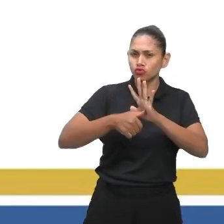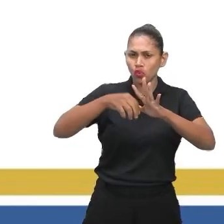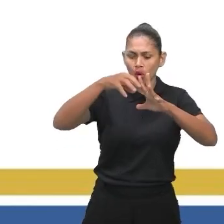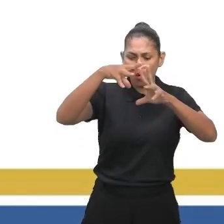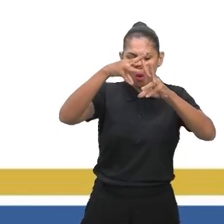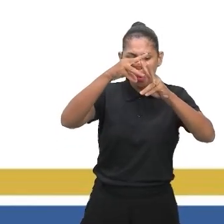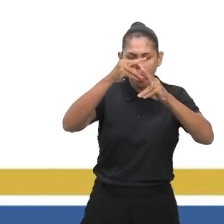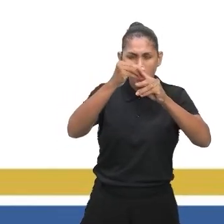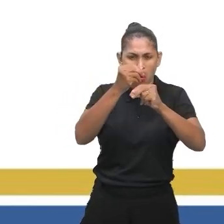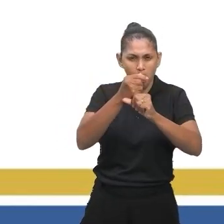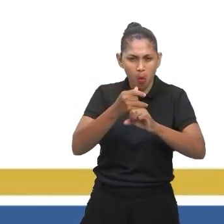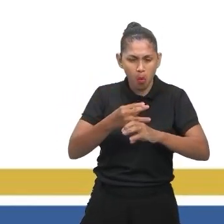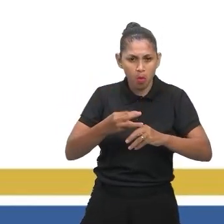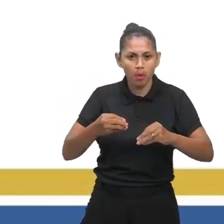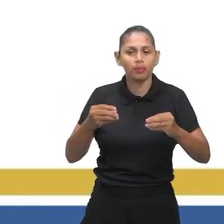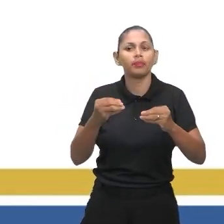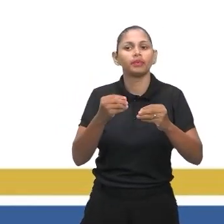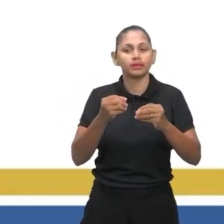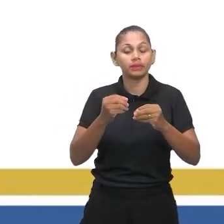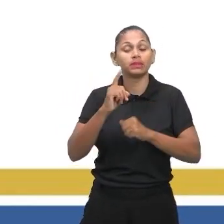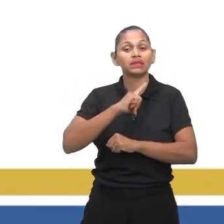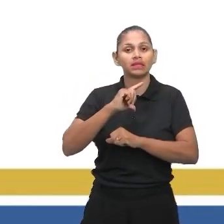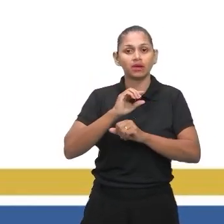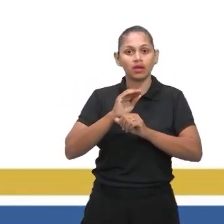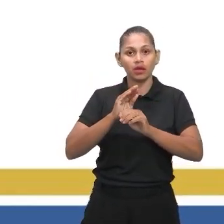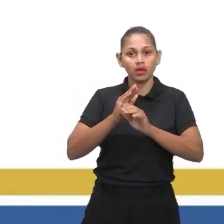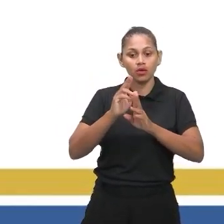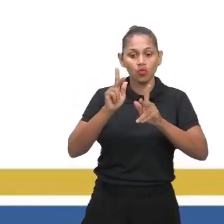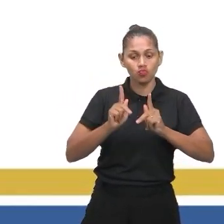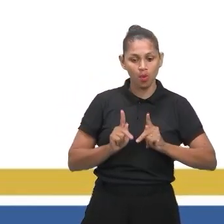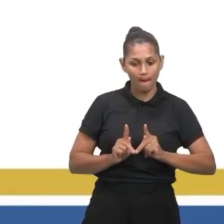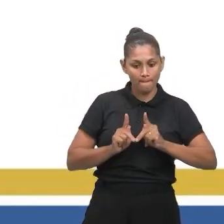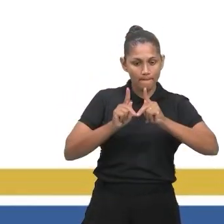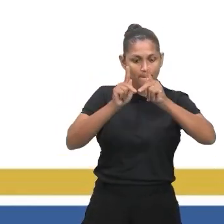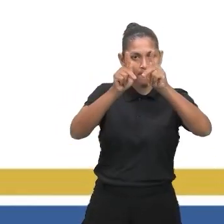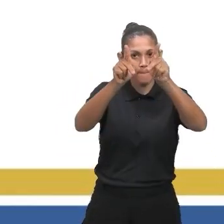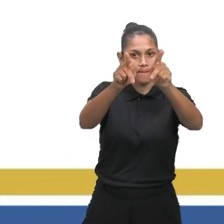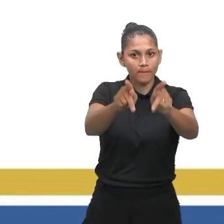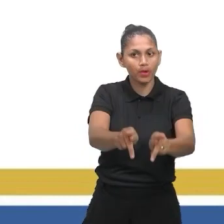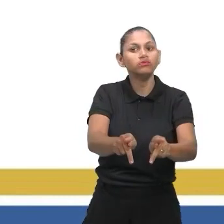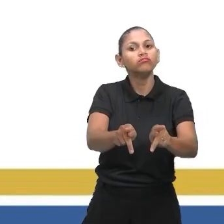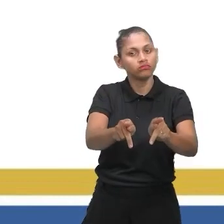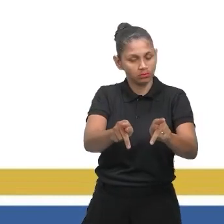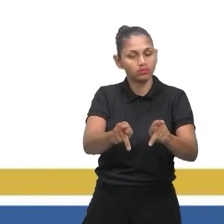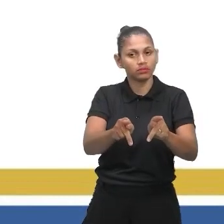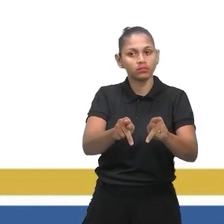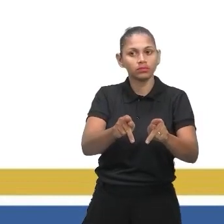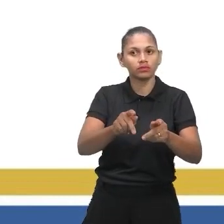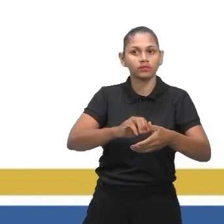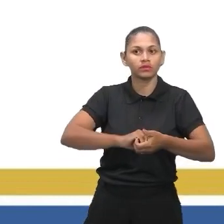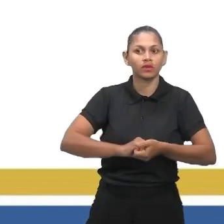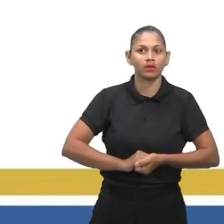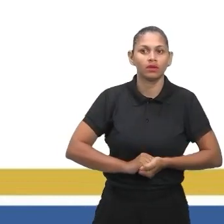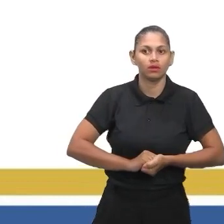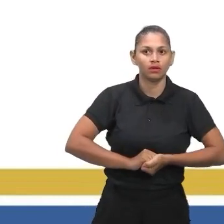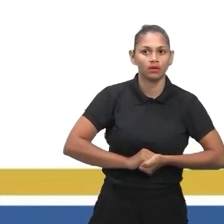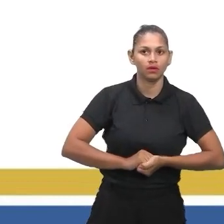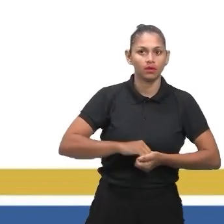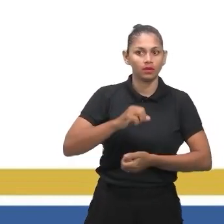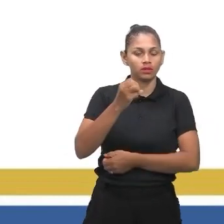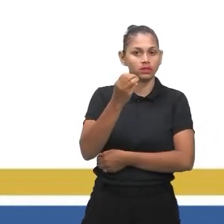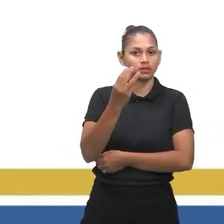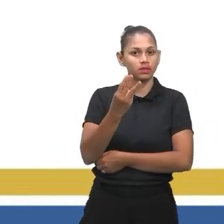O castelo possui uma ponte de 38,4 metros de comprimento e 1,68 metros de largura.